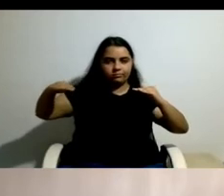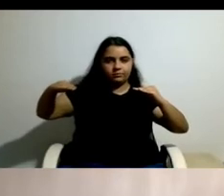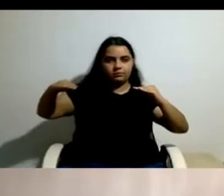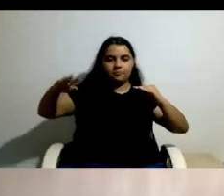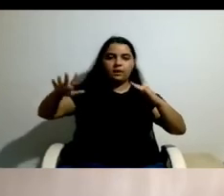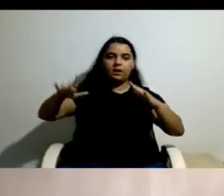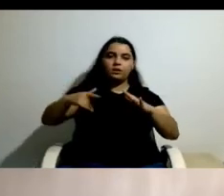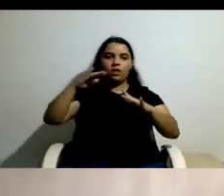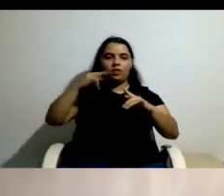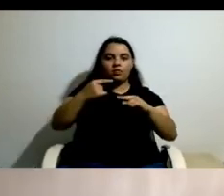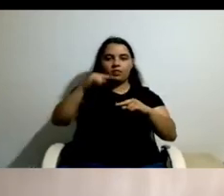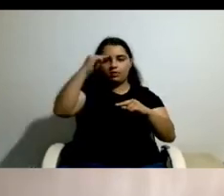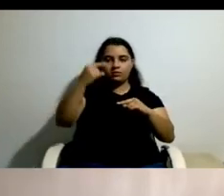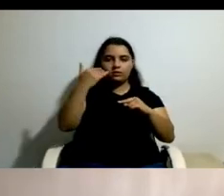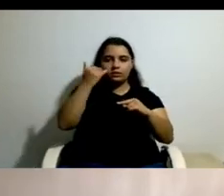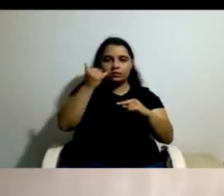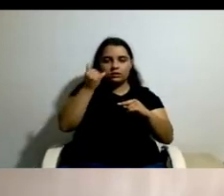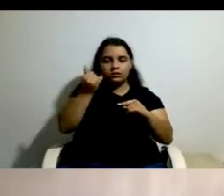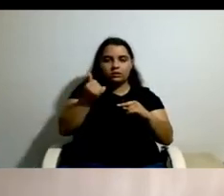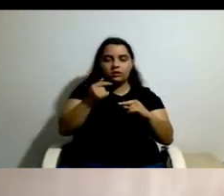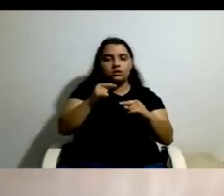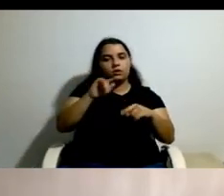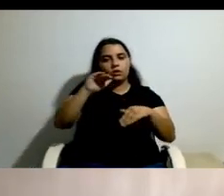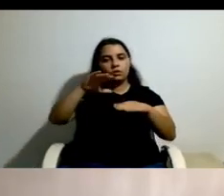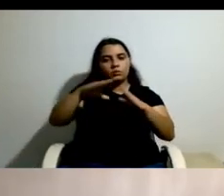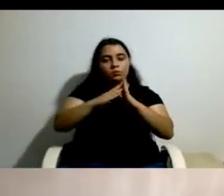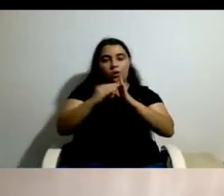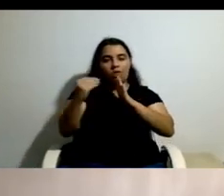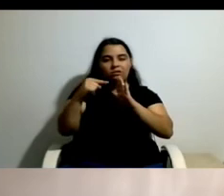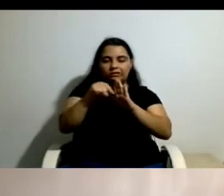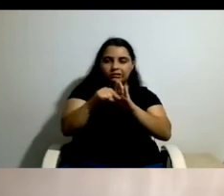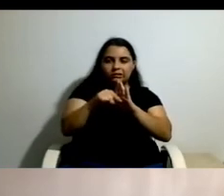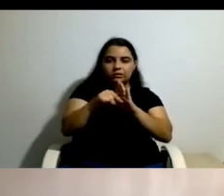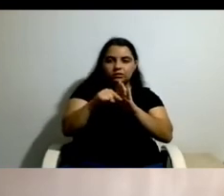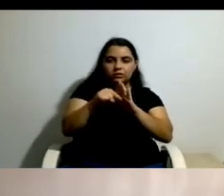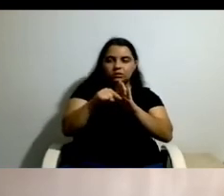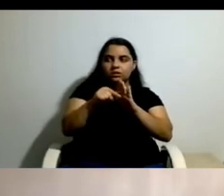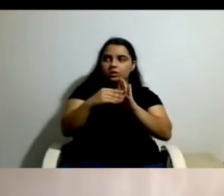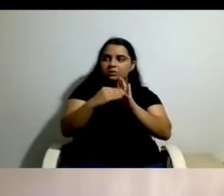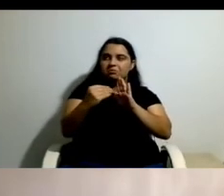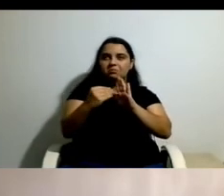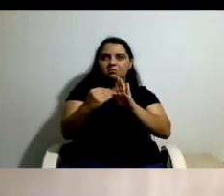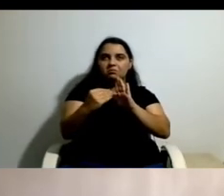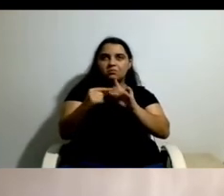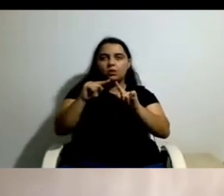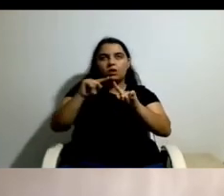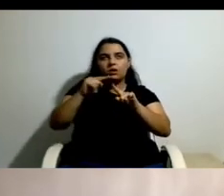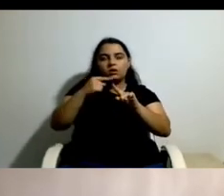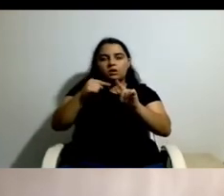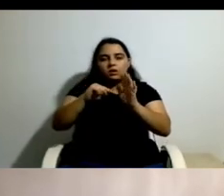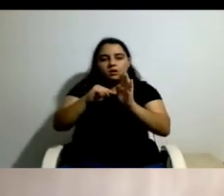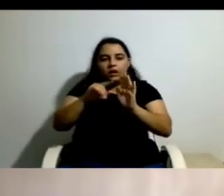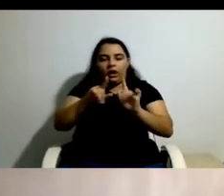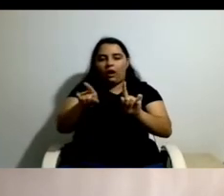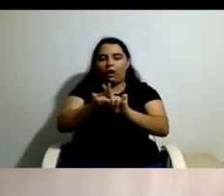possibilidades deste modelo em outro tipo de incapacidade e características sociodemográficas. A questão